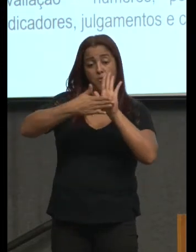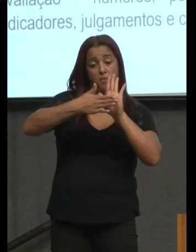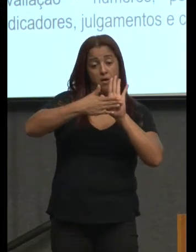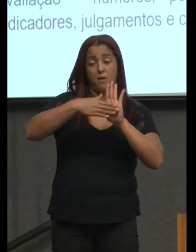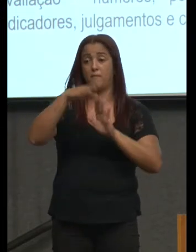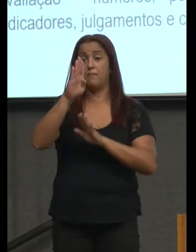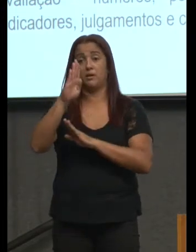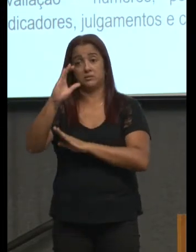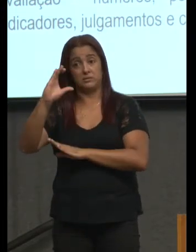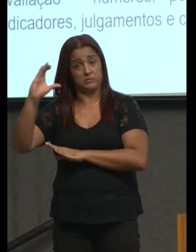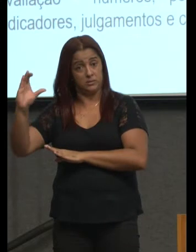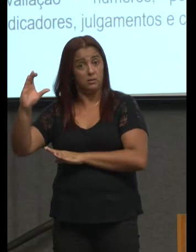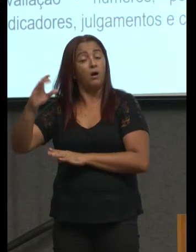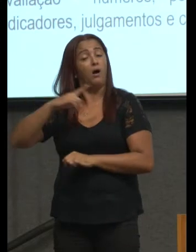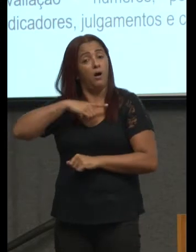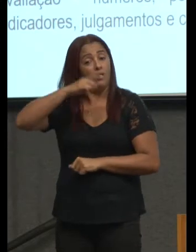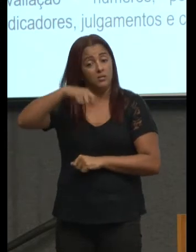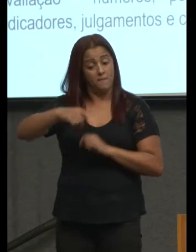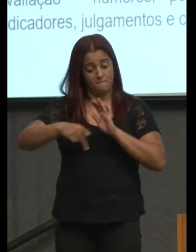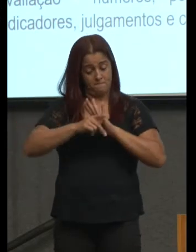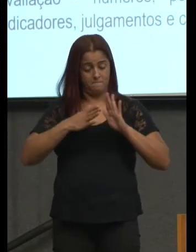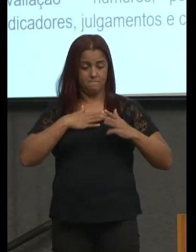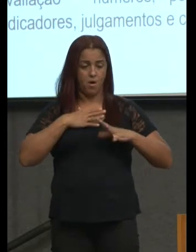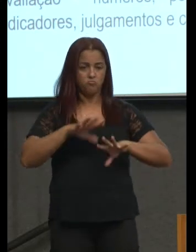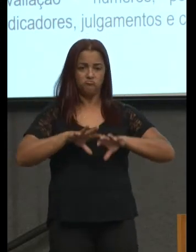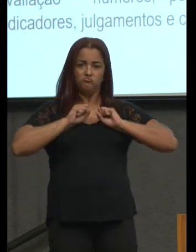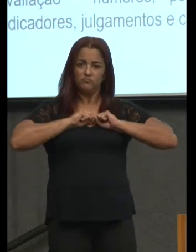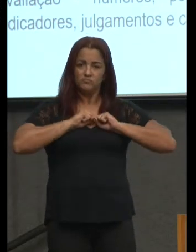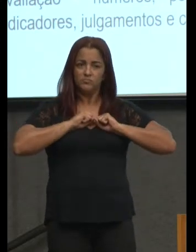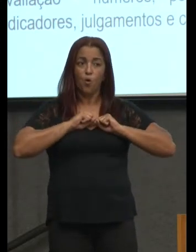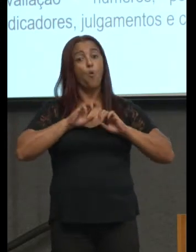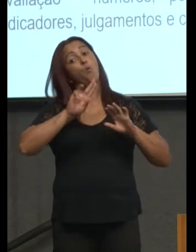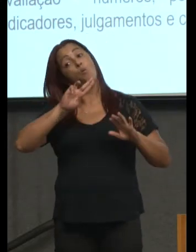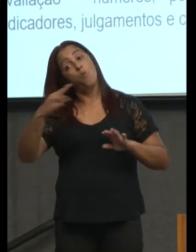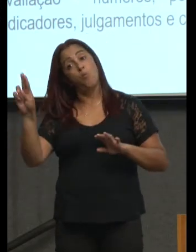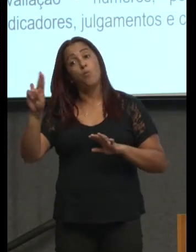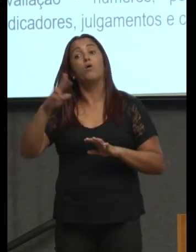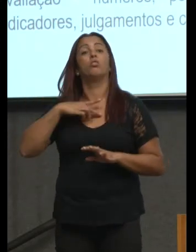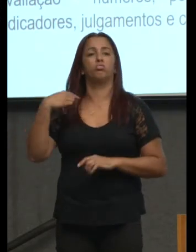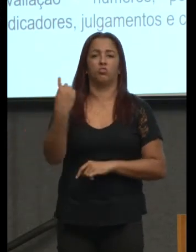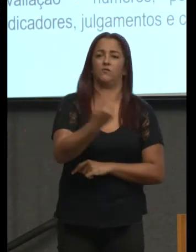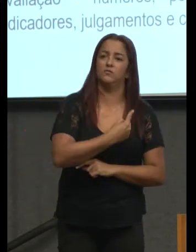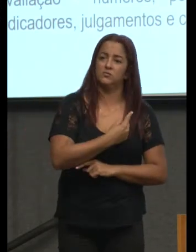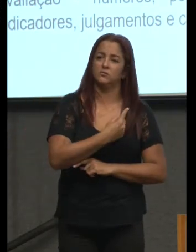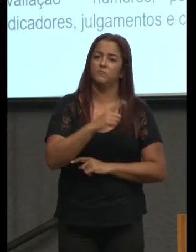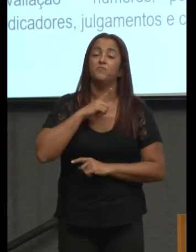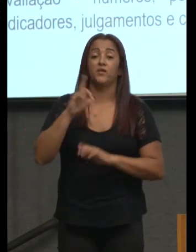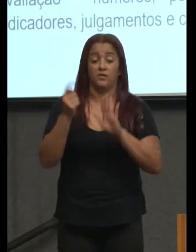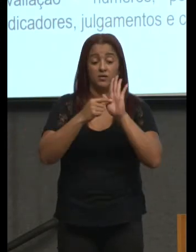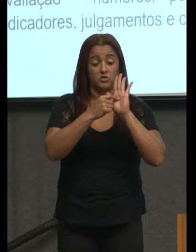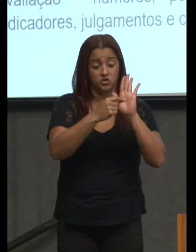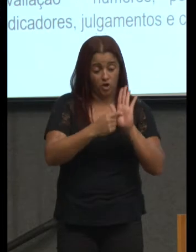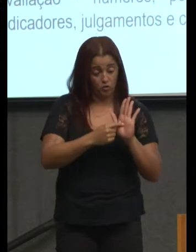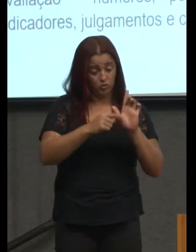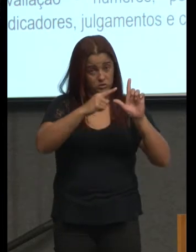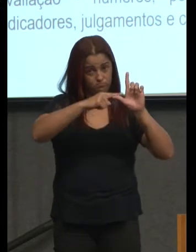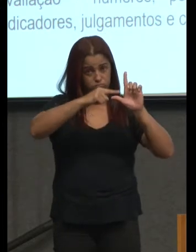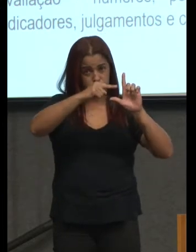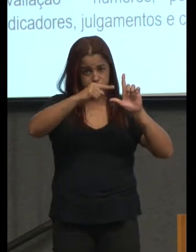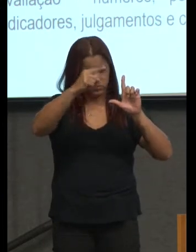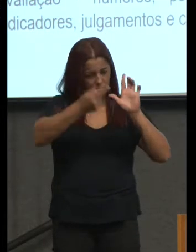eu farei minhas ou eu farei nossas quais são os indicadores que